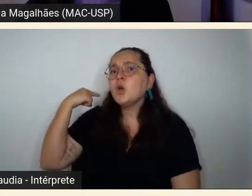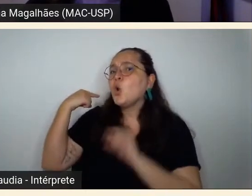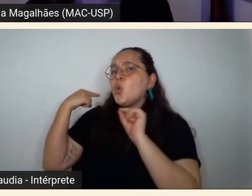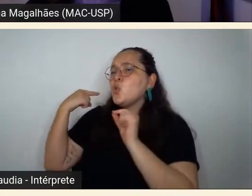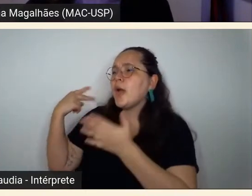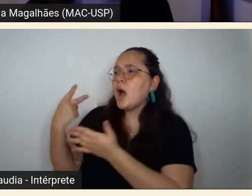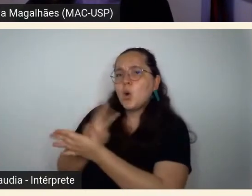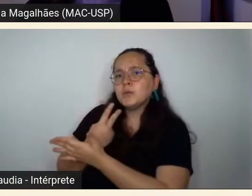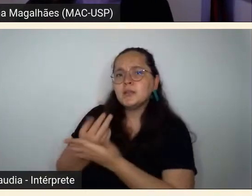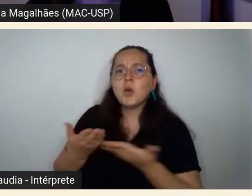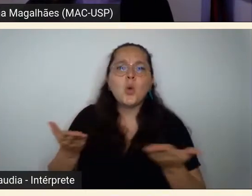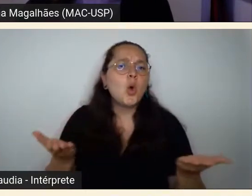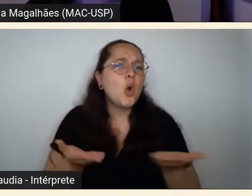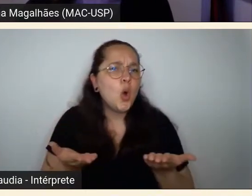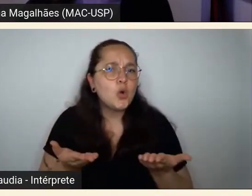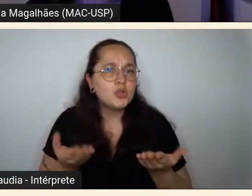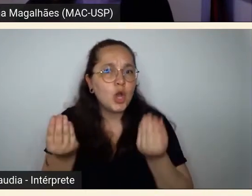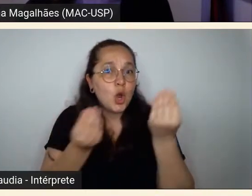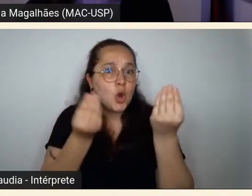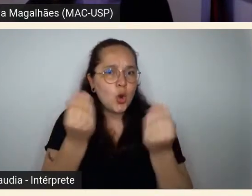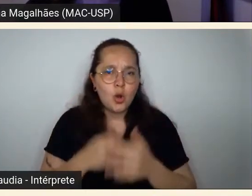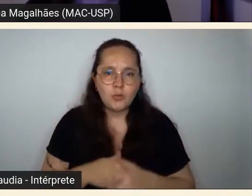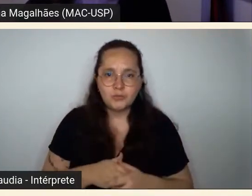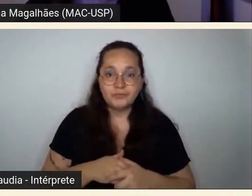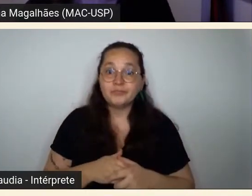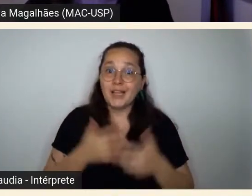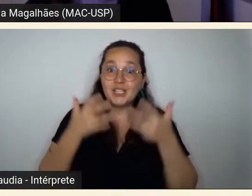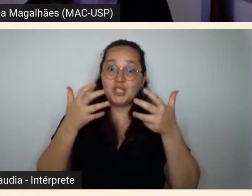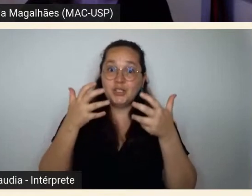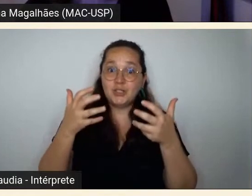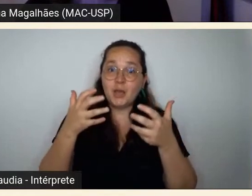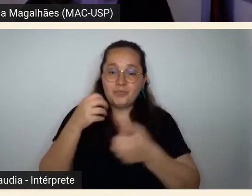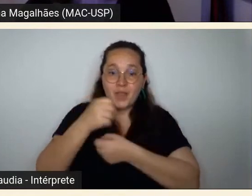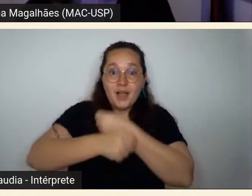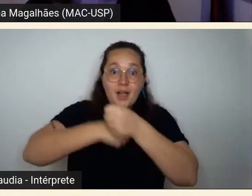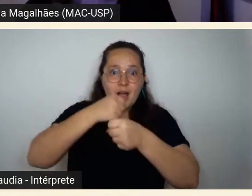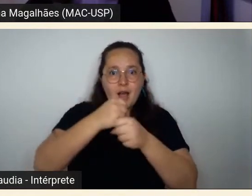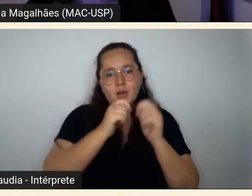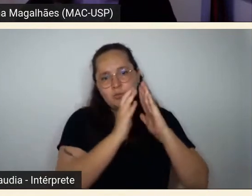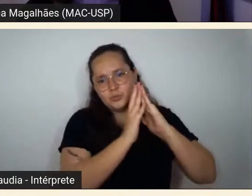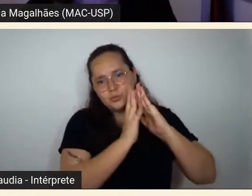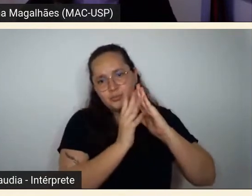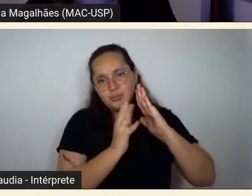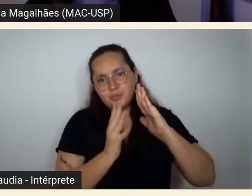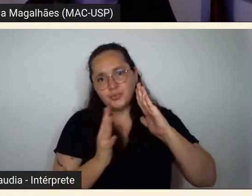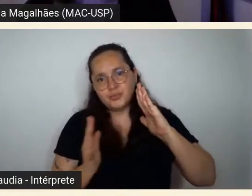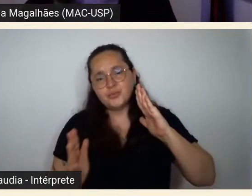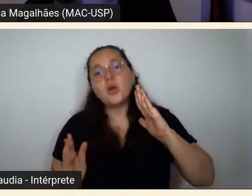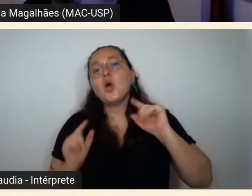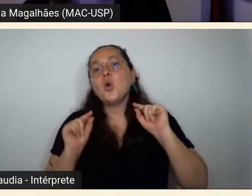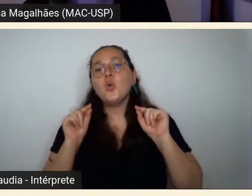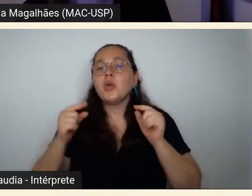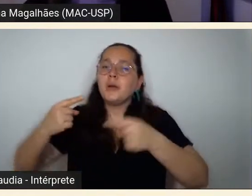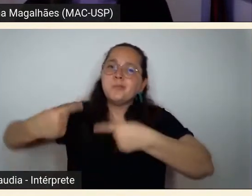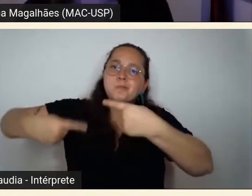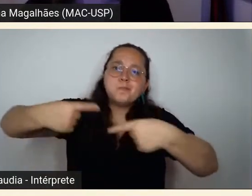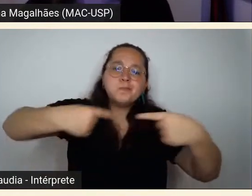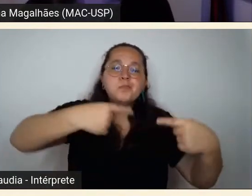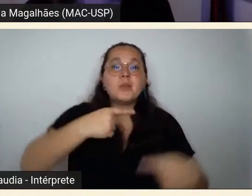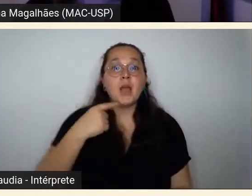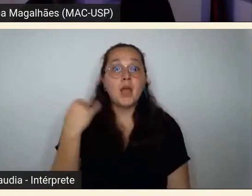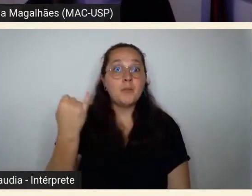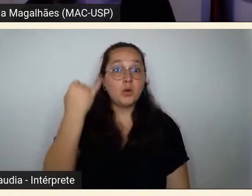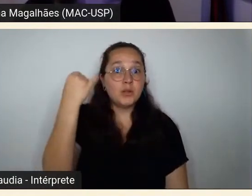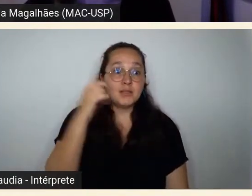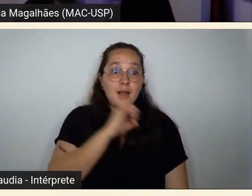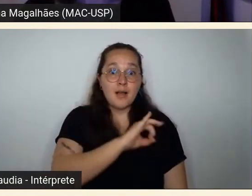Esperamos poder, ao longo deste ano, discutir a importância da Semana de 22, a importância dos artistas envolvidos,